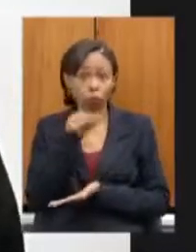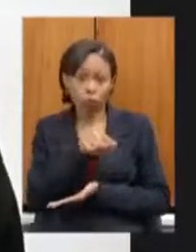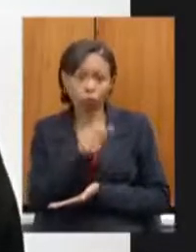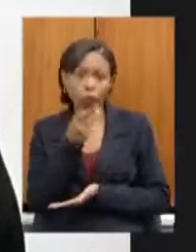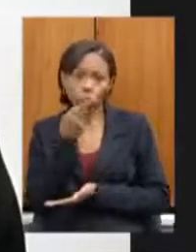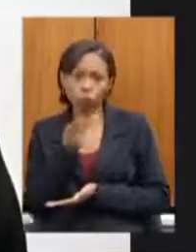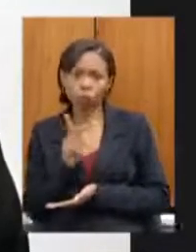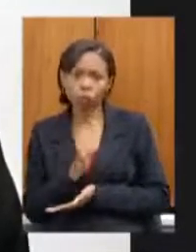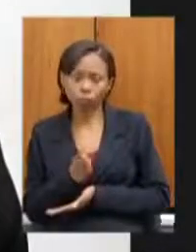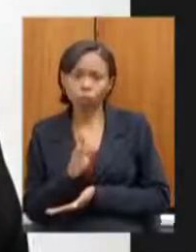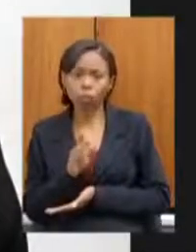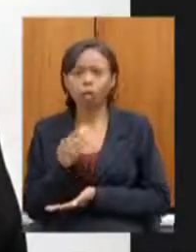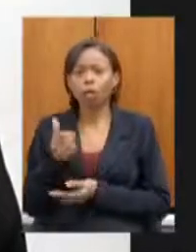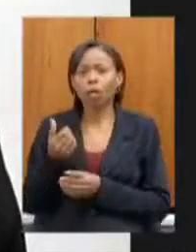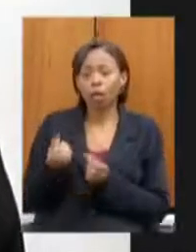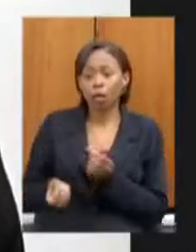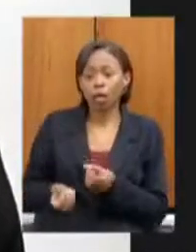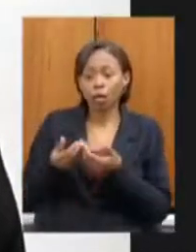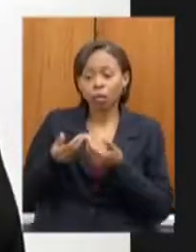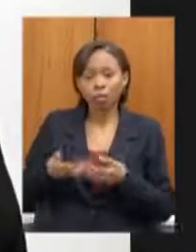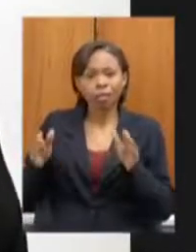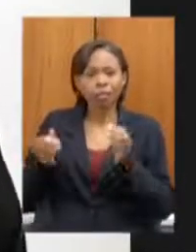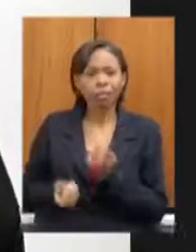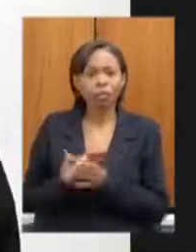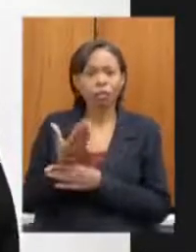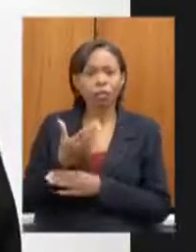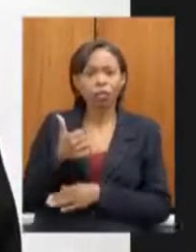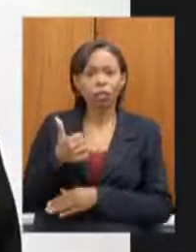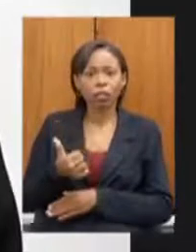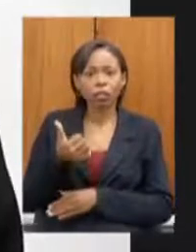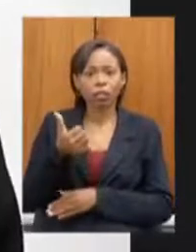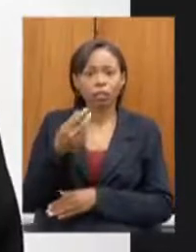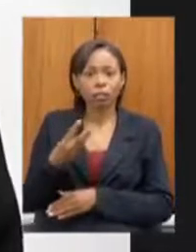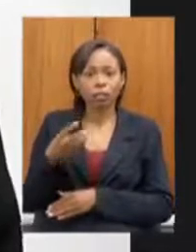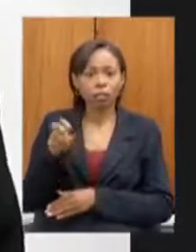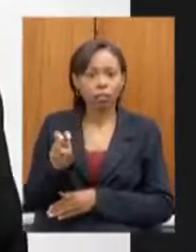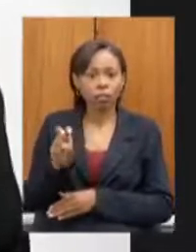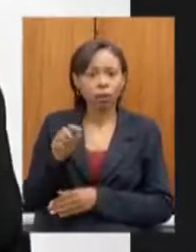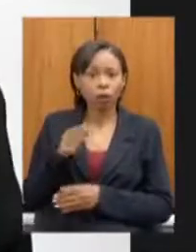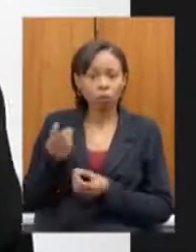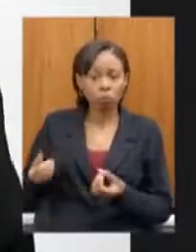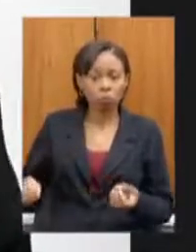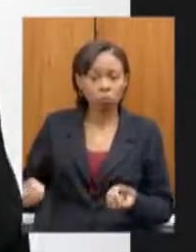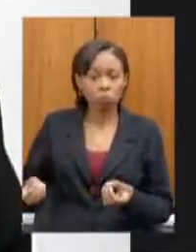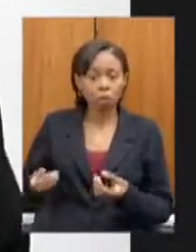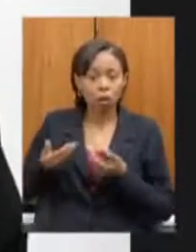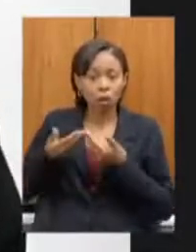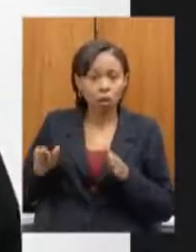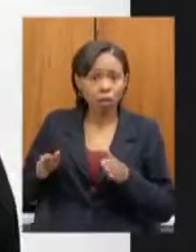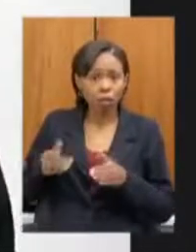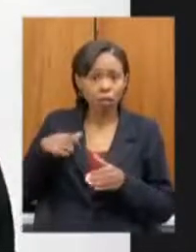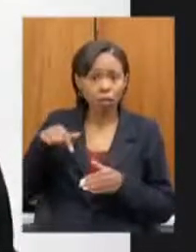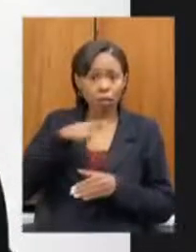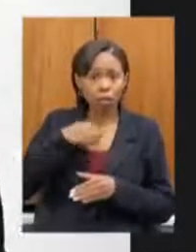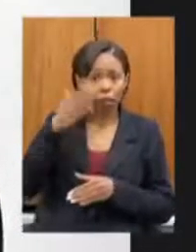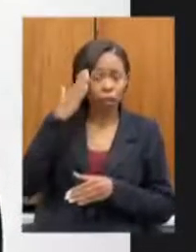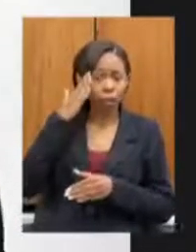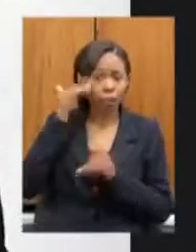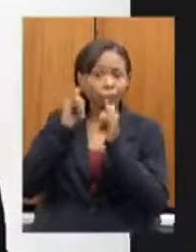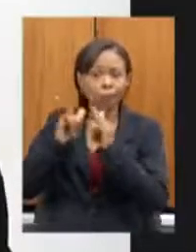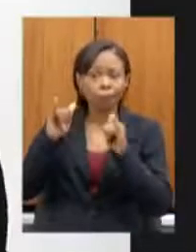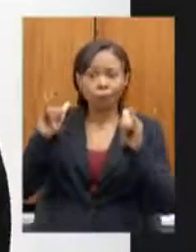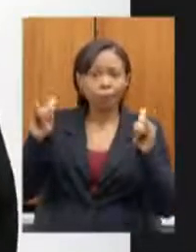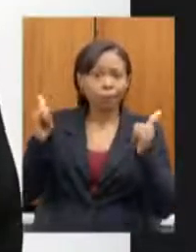da inauguração da 135 inauguração essa que ficamos sabendo posteriori pela imprensa pela nota de esteza ou seja